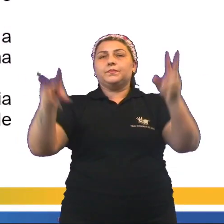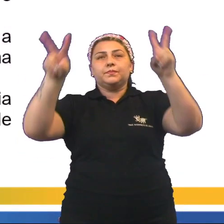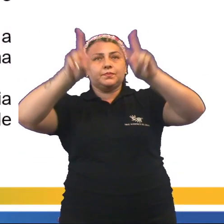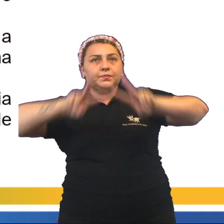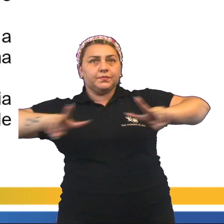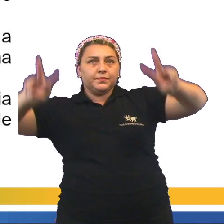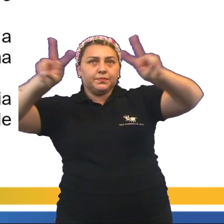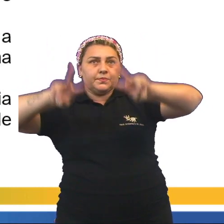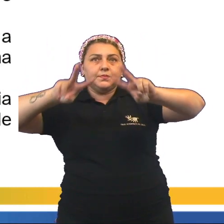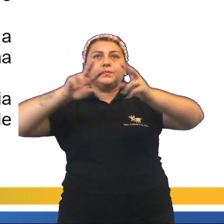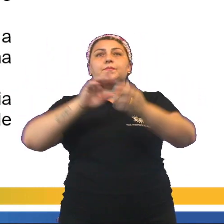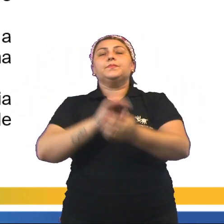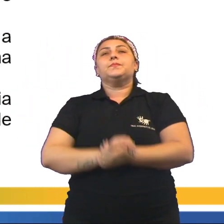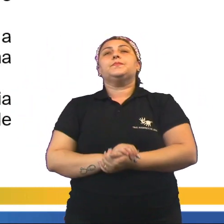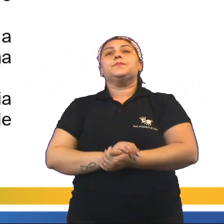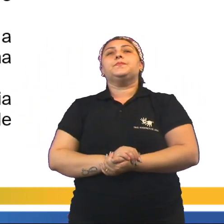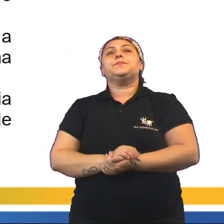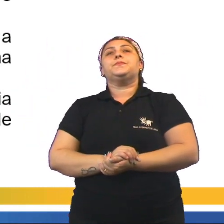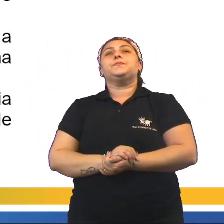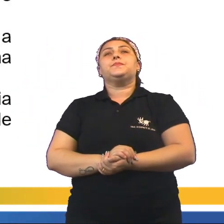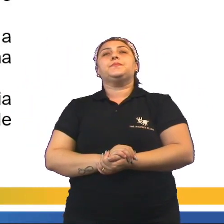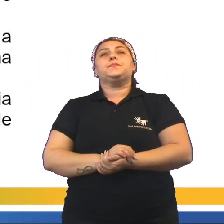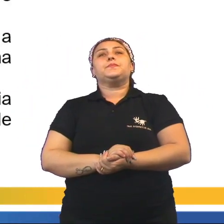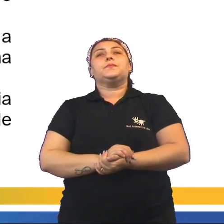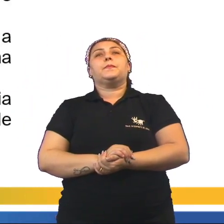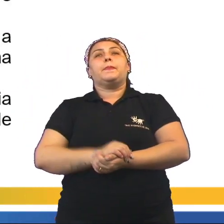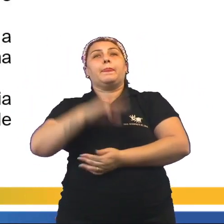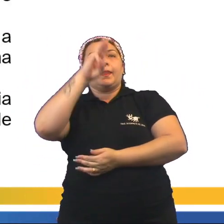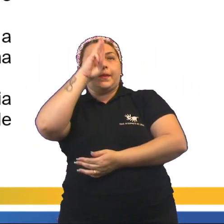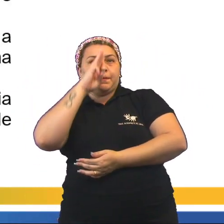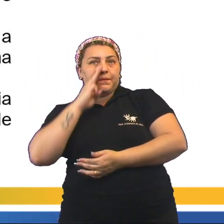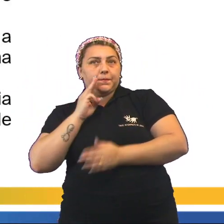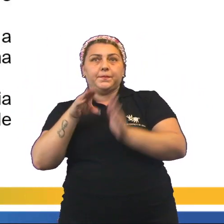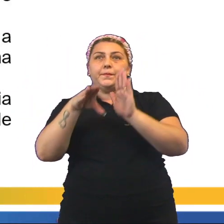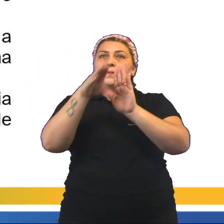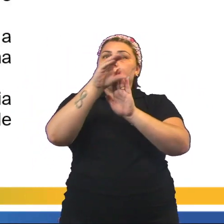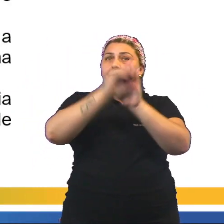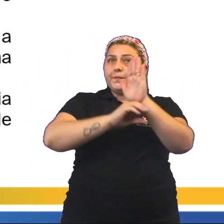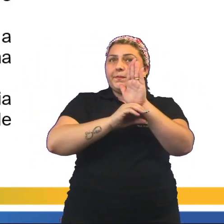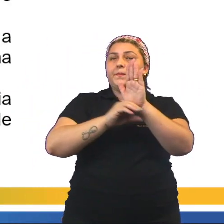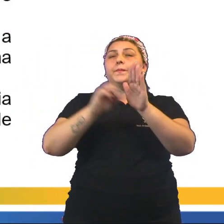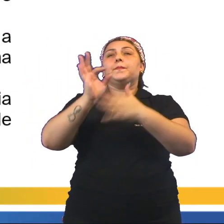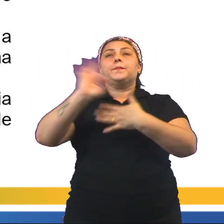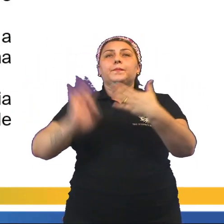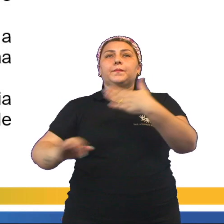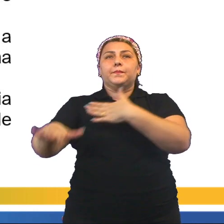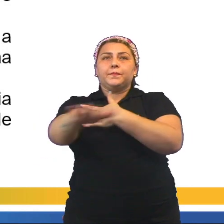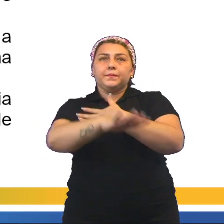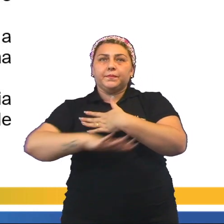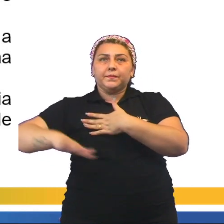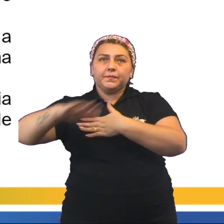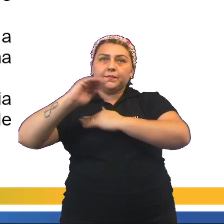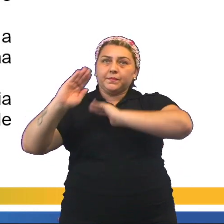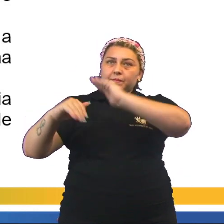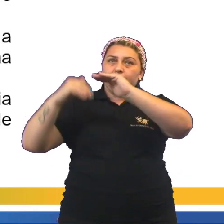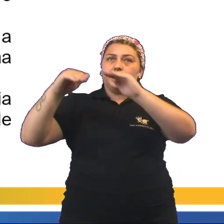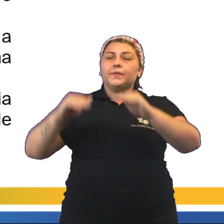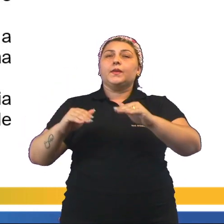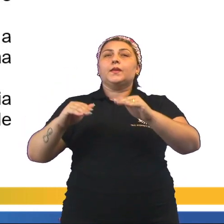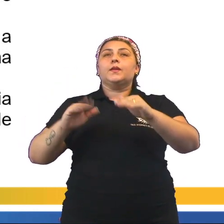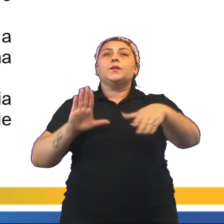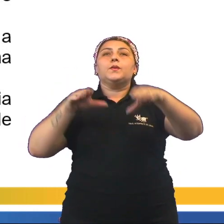Visualizem em tela a nossa questão. Para Karl Marx, o conceito de classes sociais